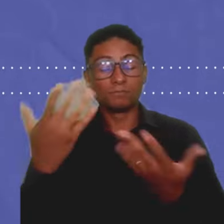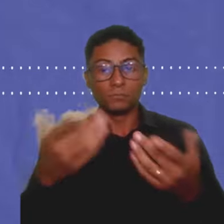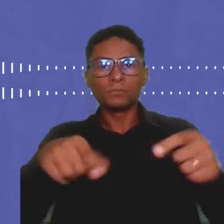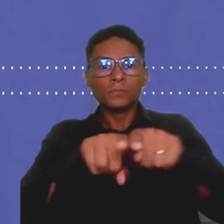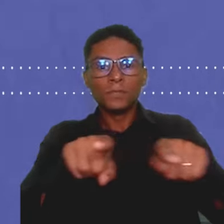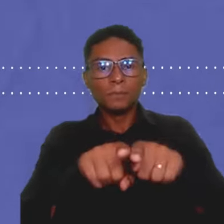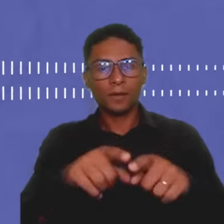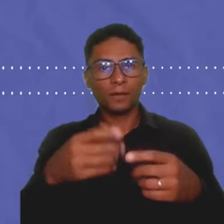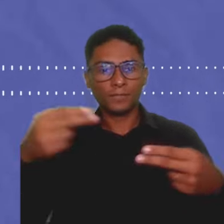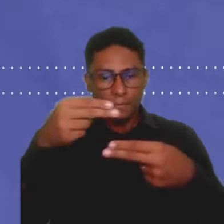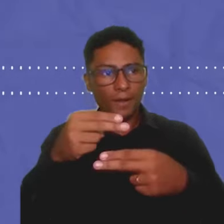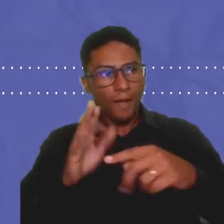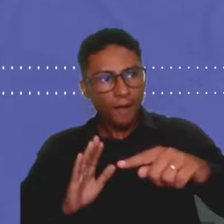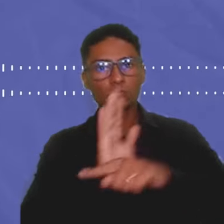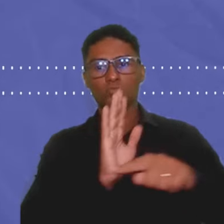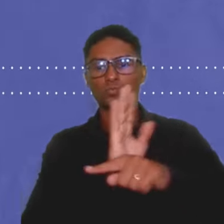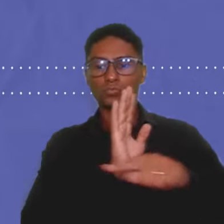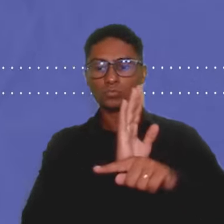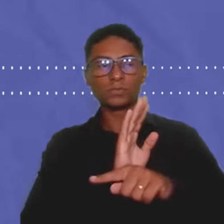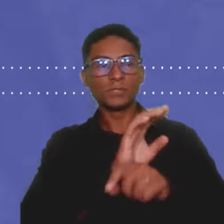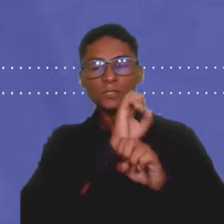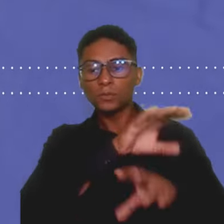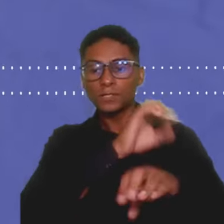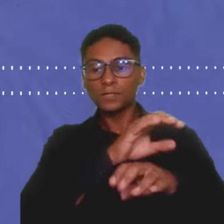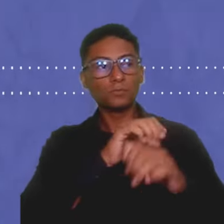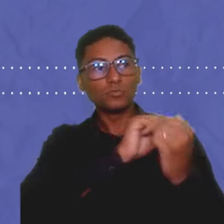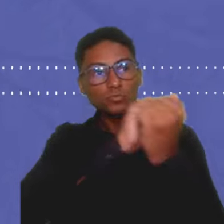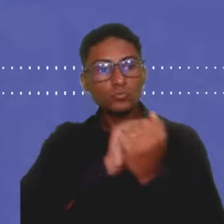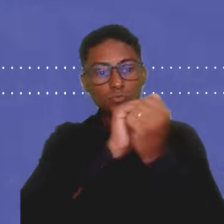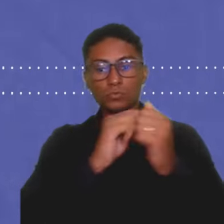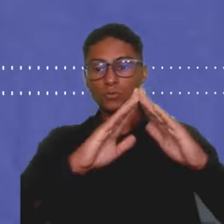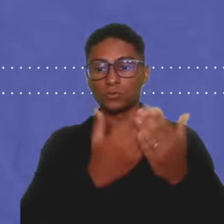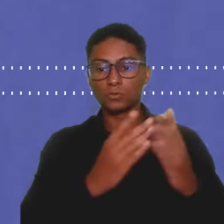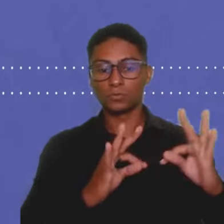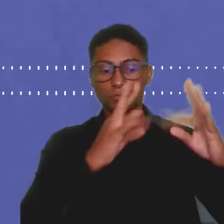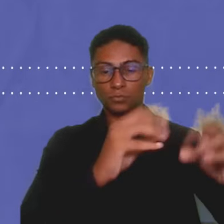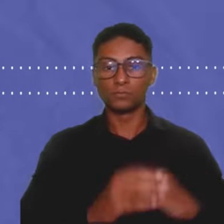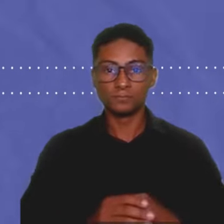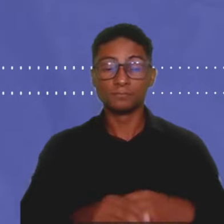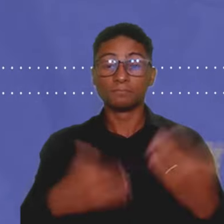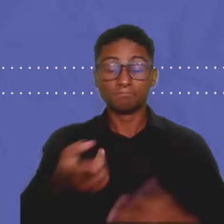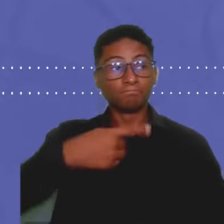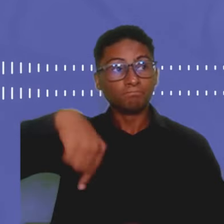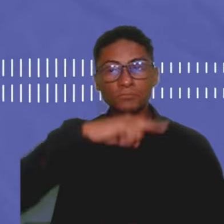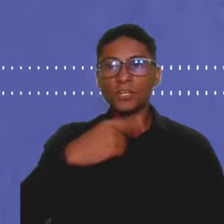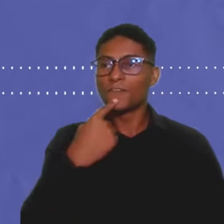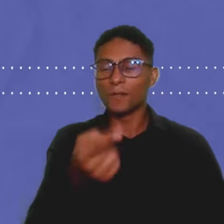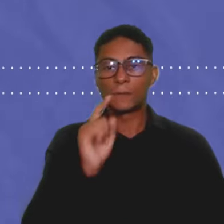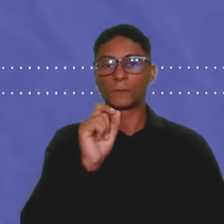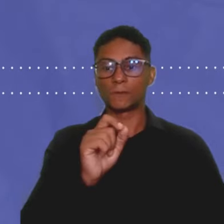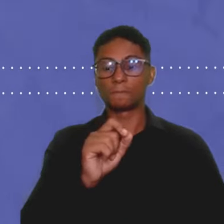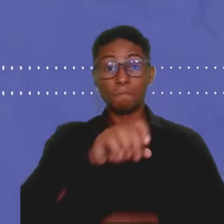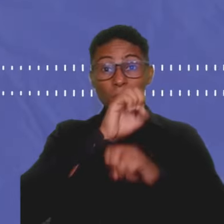contribui com a educação junto às escolas. Então, assim, a gente fala que a